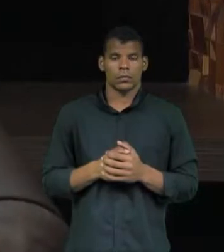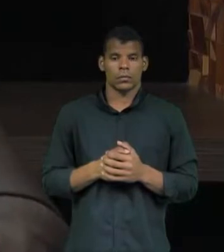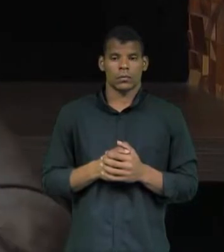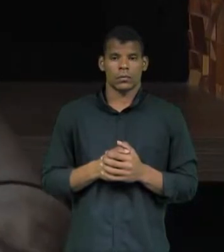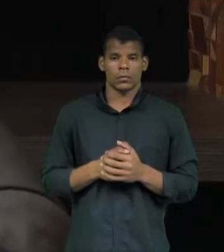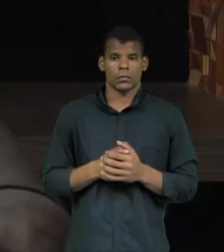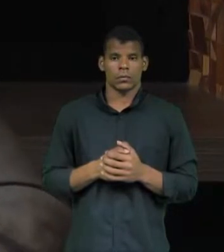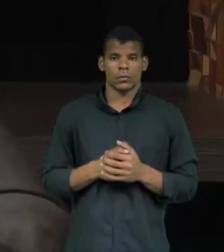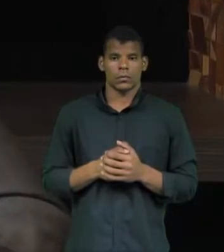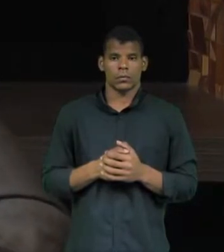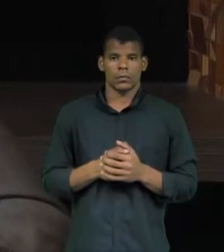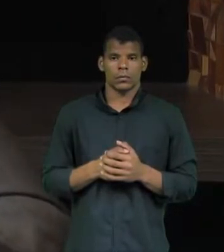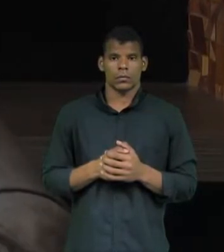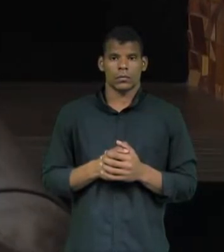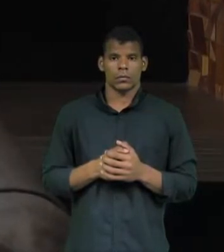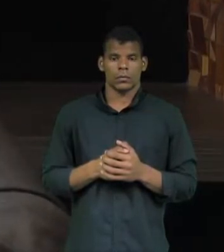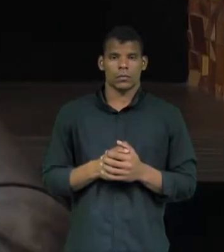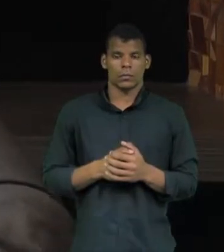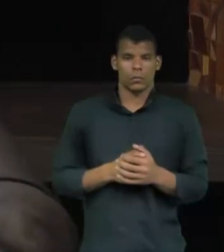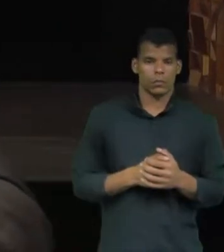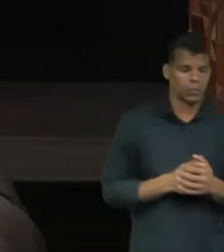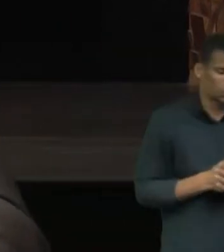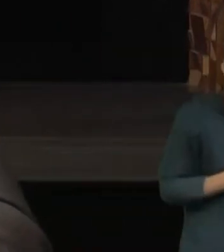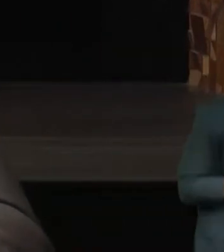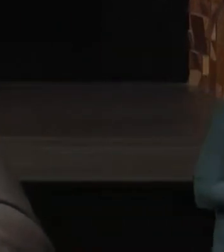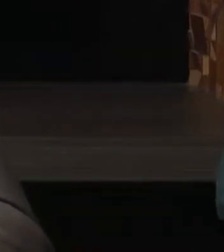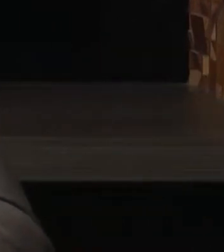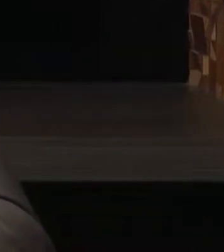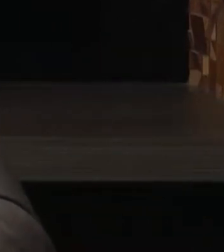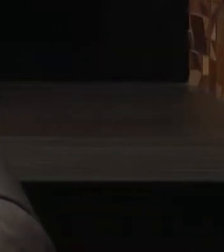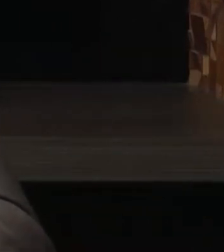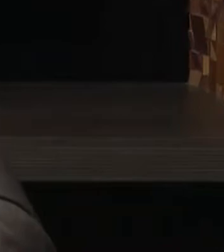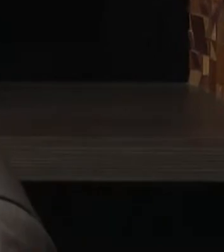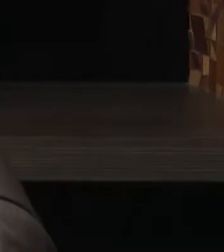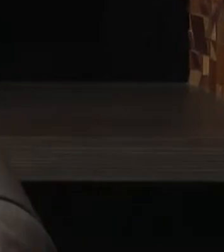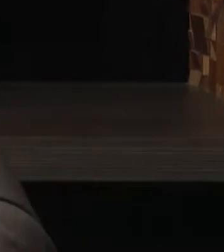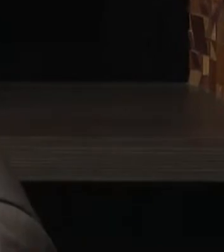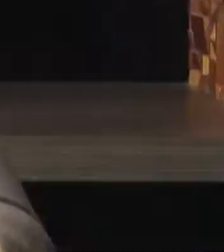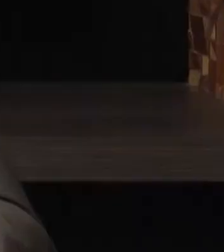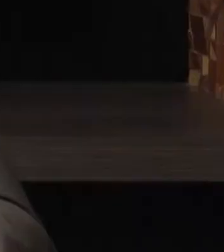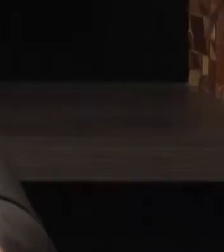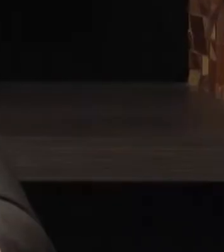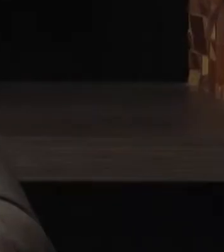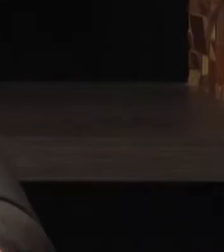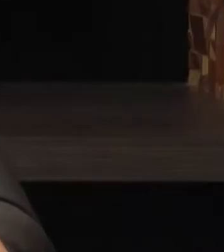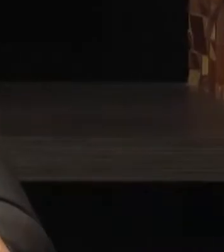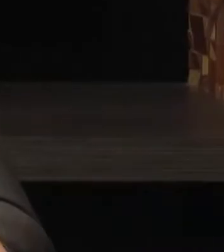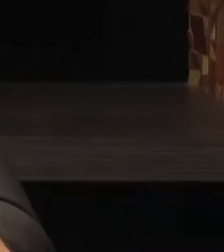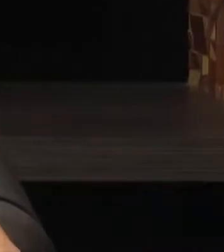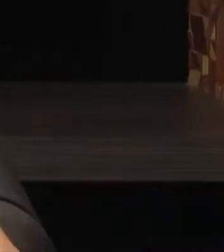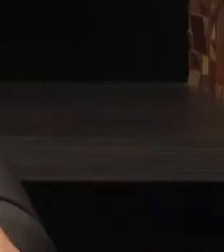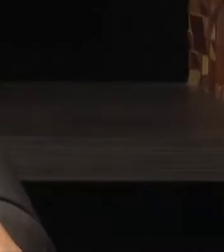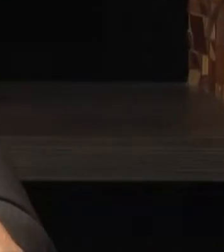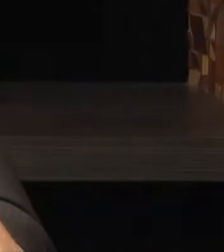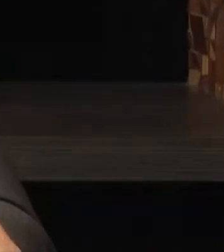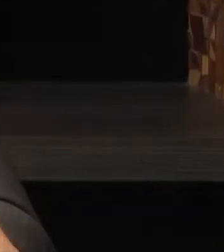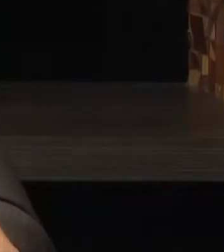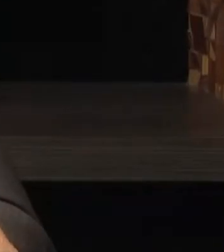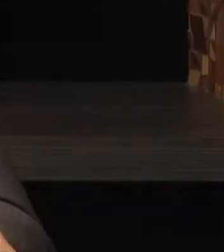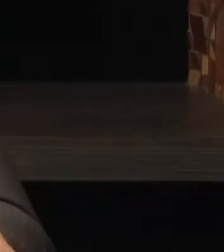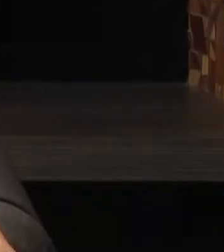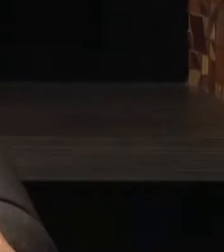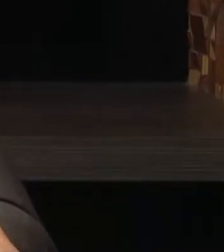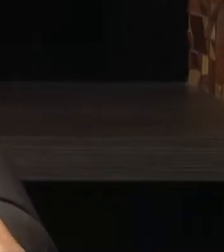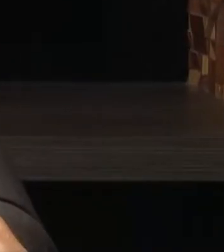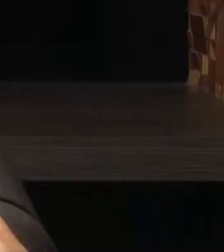elementos, o contrato é só um. É o contrato regido pela CLT, o contrato de emprego. Existe a famigerada,